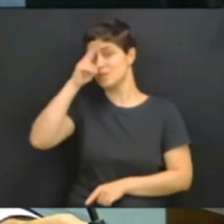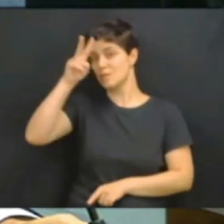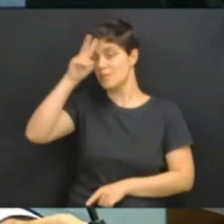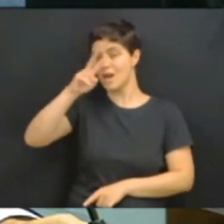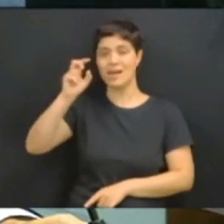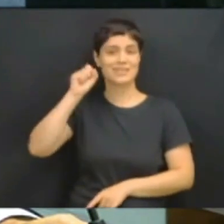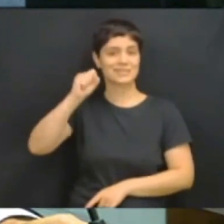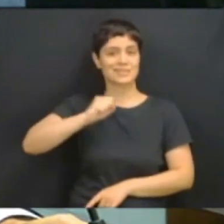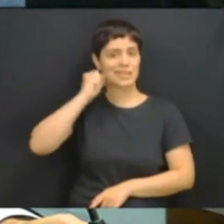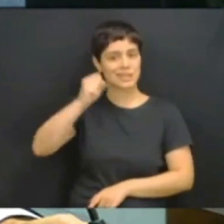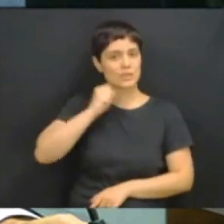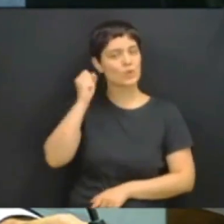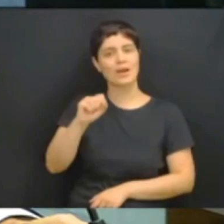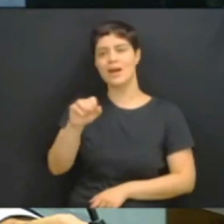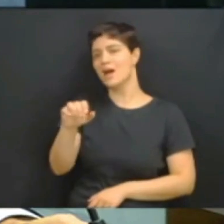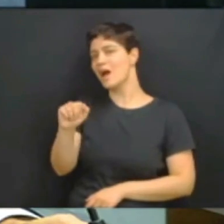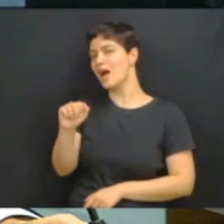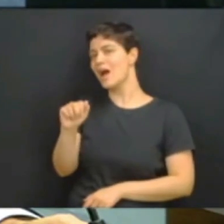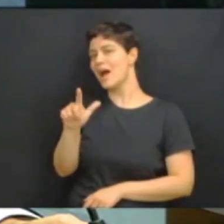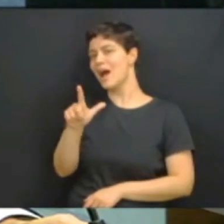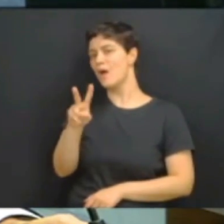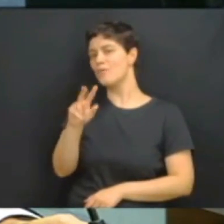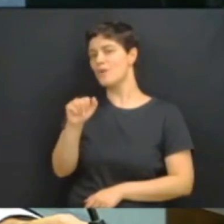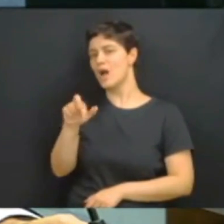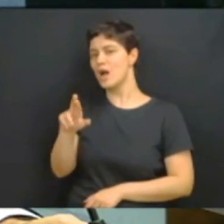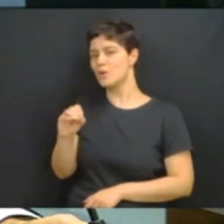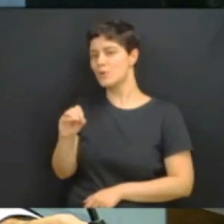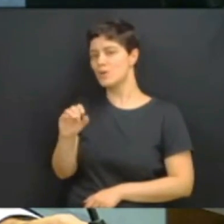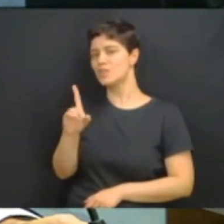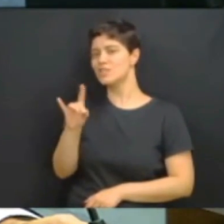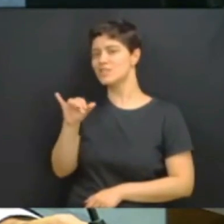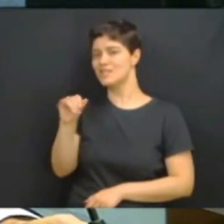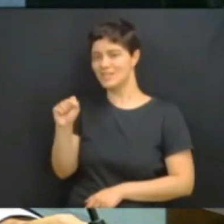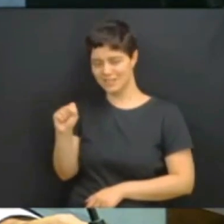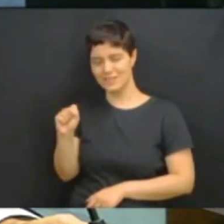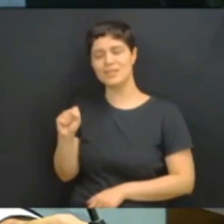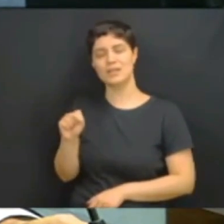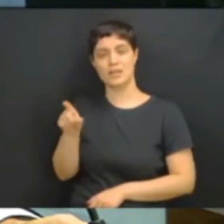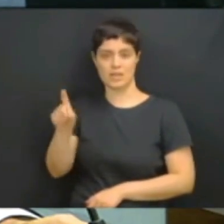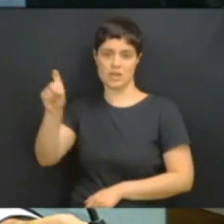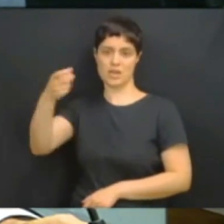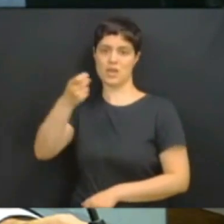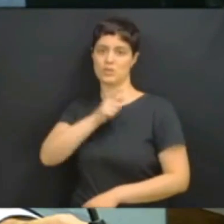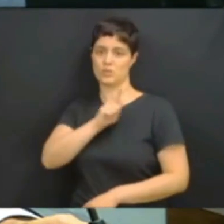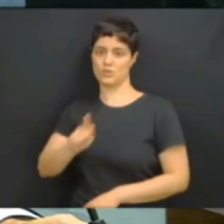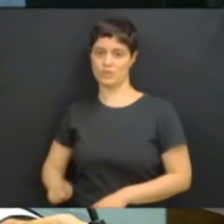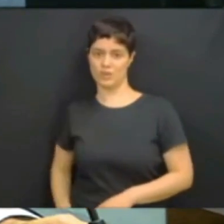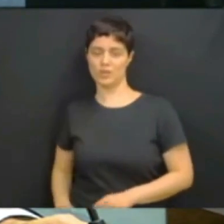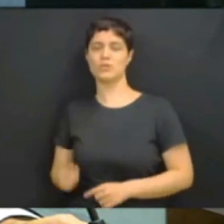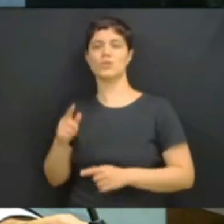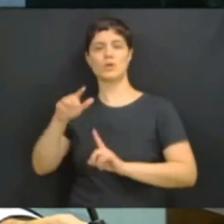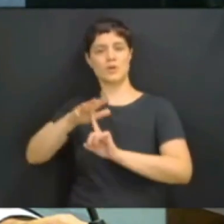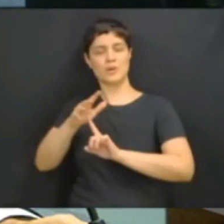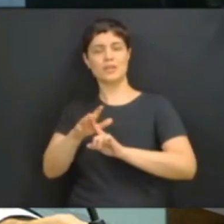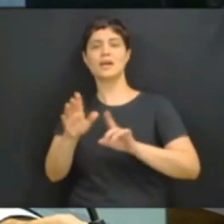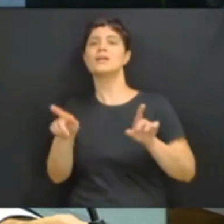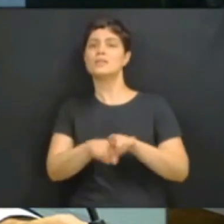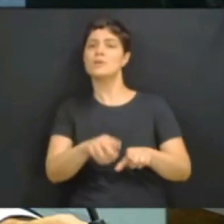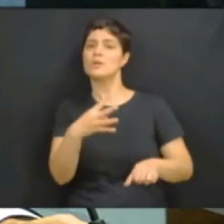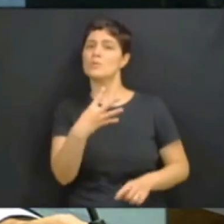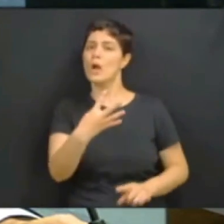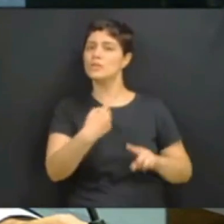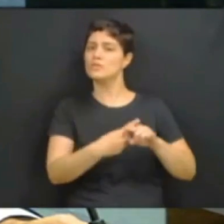fez, além de ser ex-governador do Paraná, fez quatro mandatos consecutivos em Brasília, com uma posição